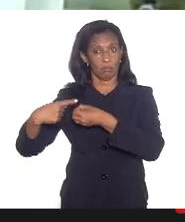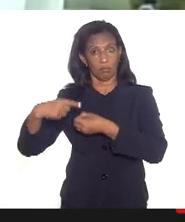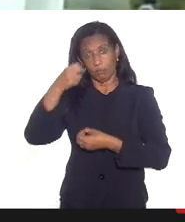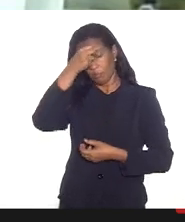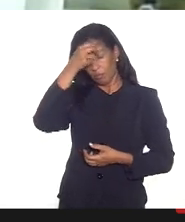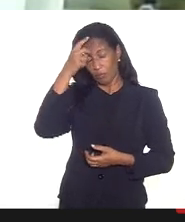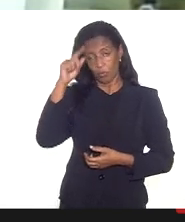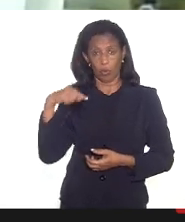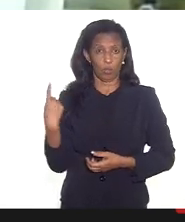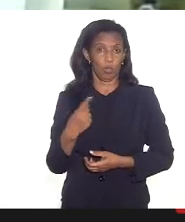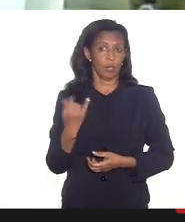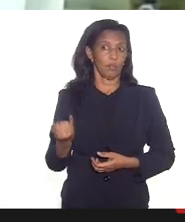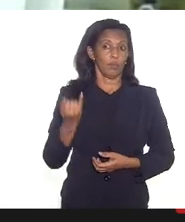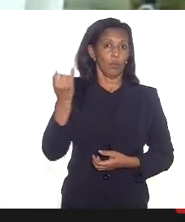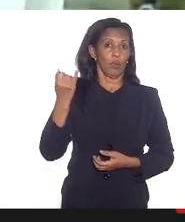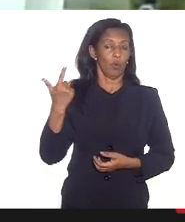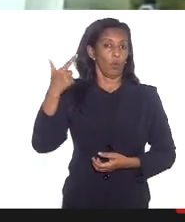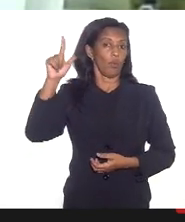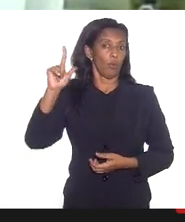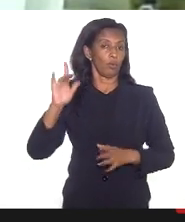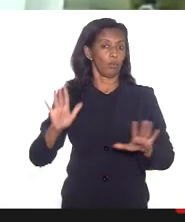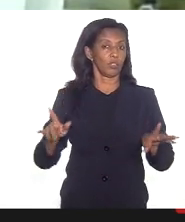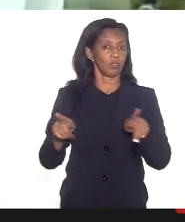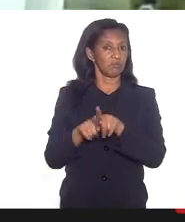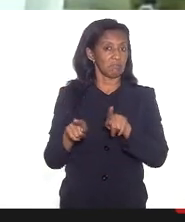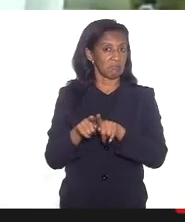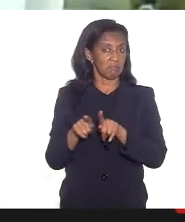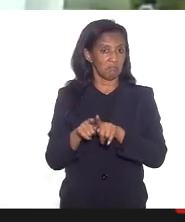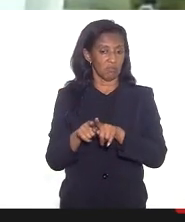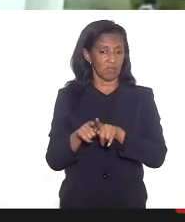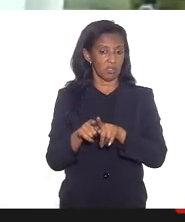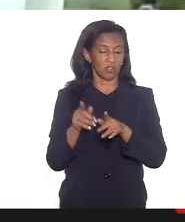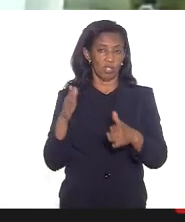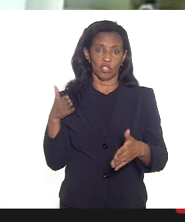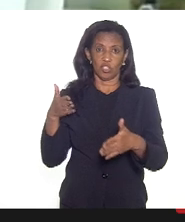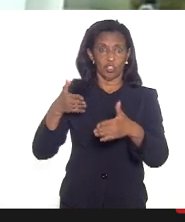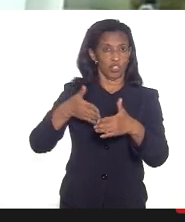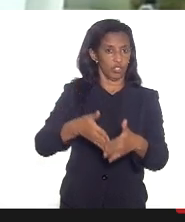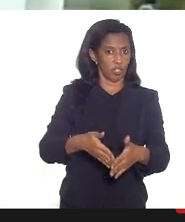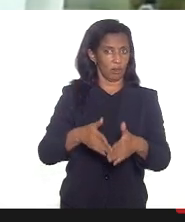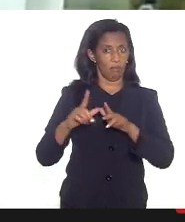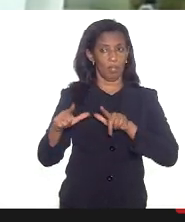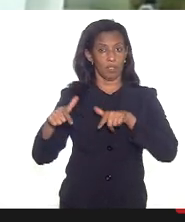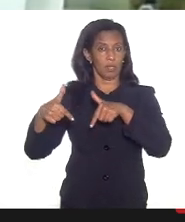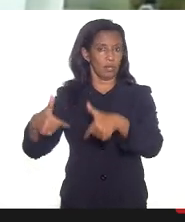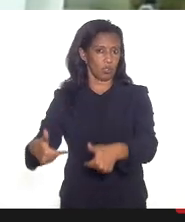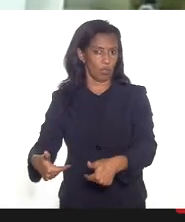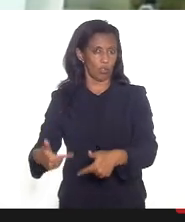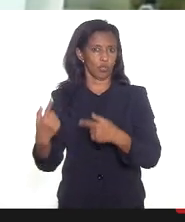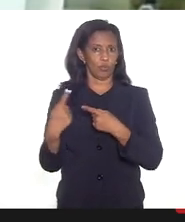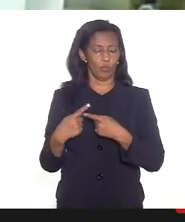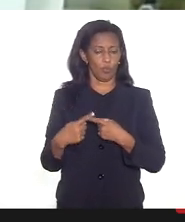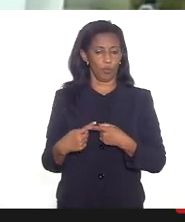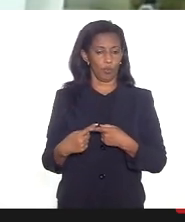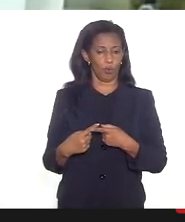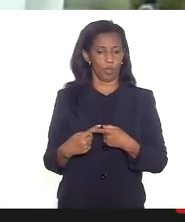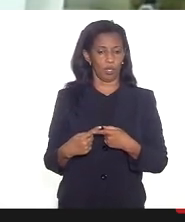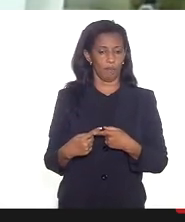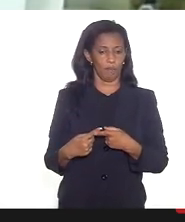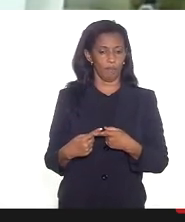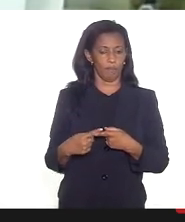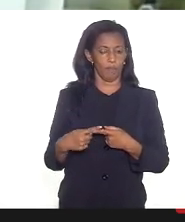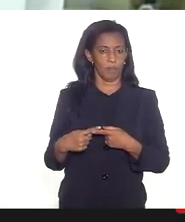nosso papel aqui é outro como nós também não estamos à frente diretamente das ações porque aí é a